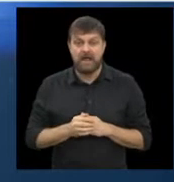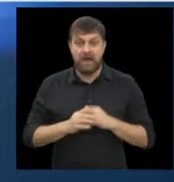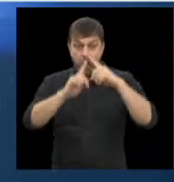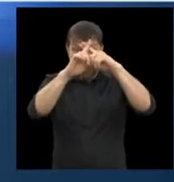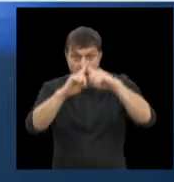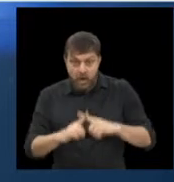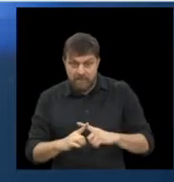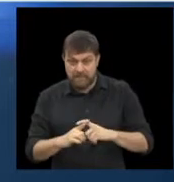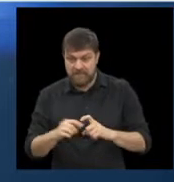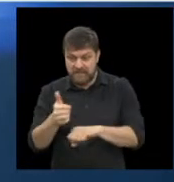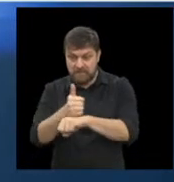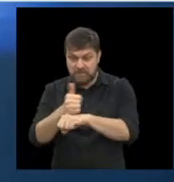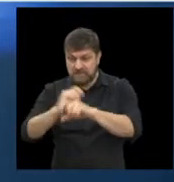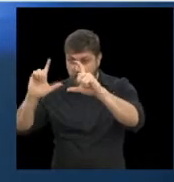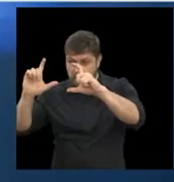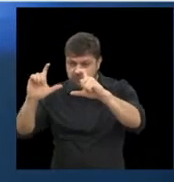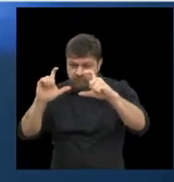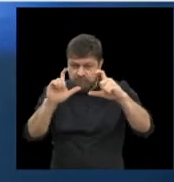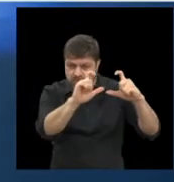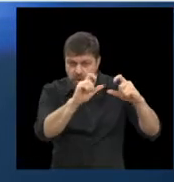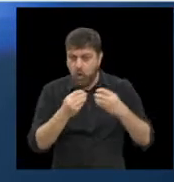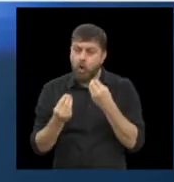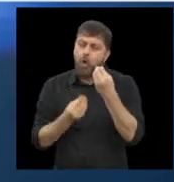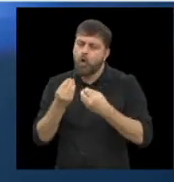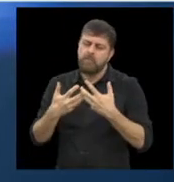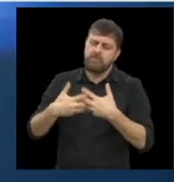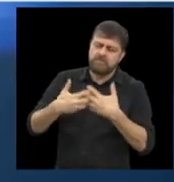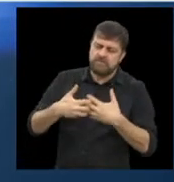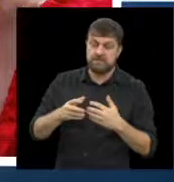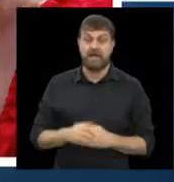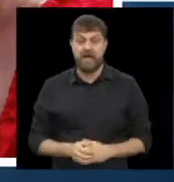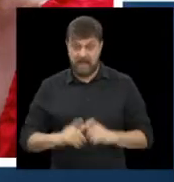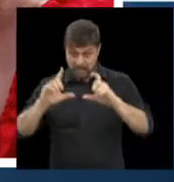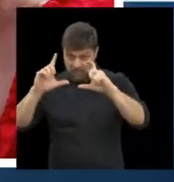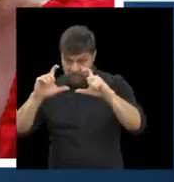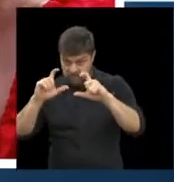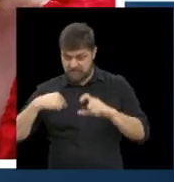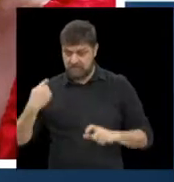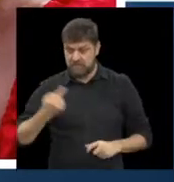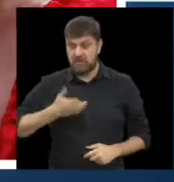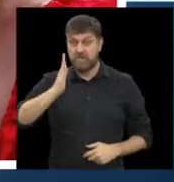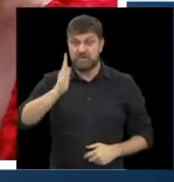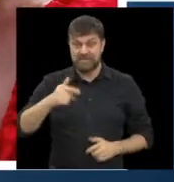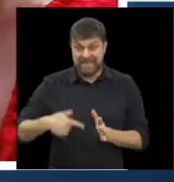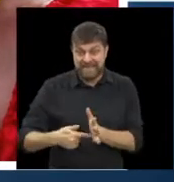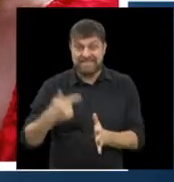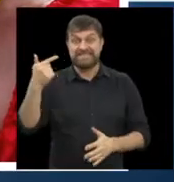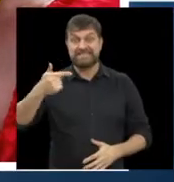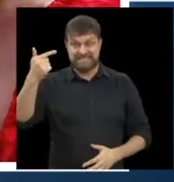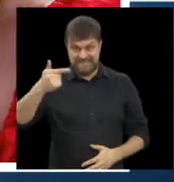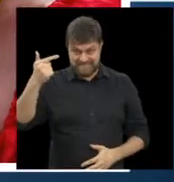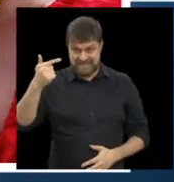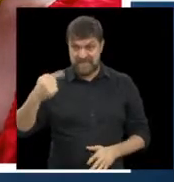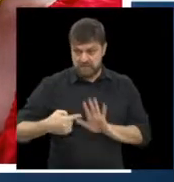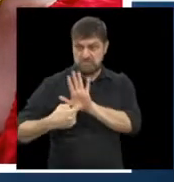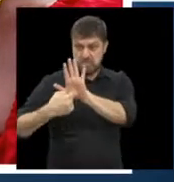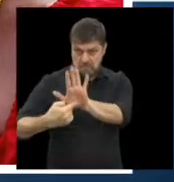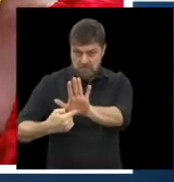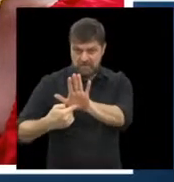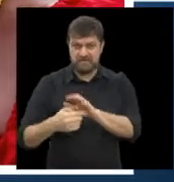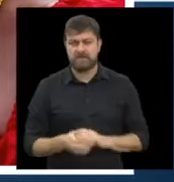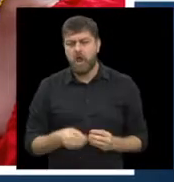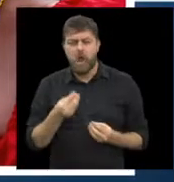concurso de fotografia. Esse concurso de fotografia, nós estamos na sétima edição. Sétima edição. Ele é